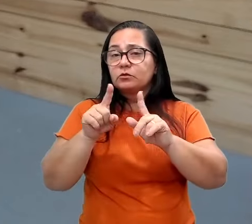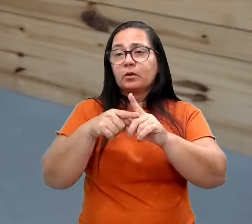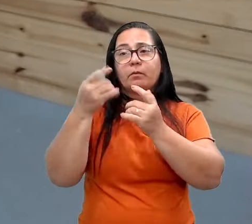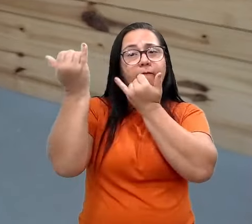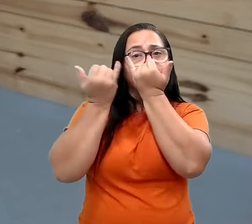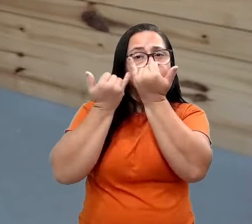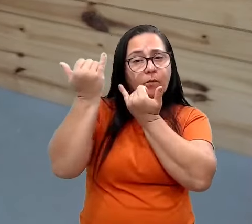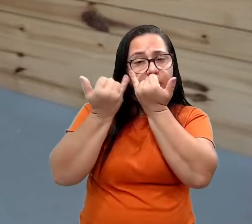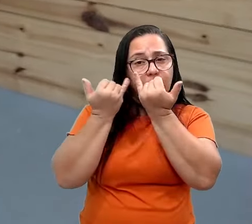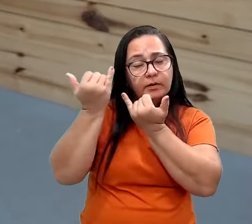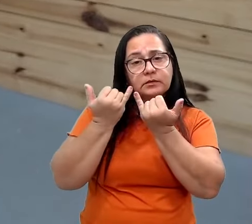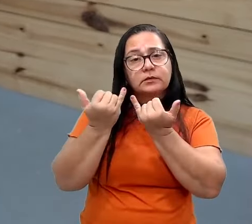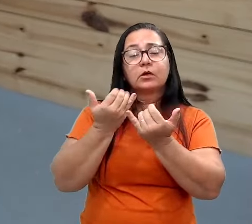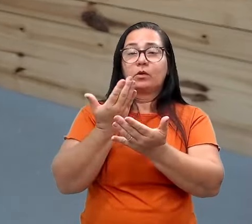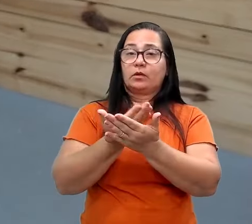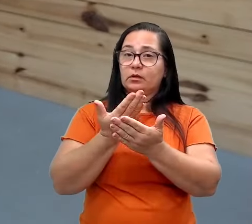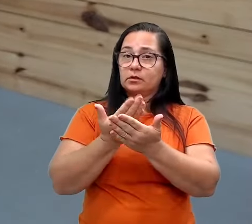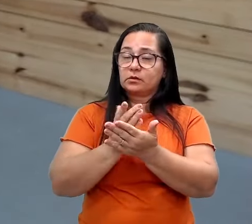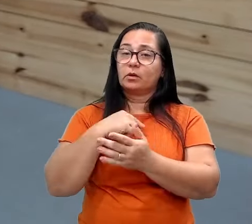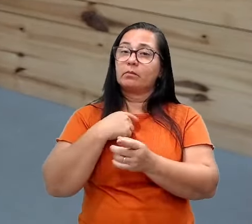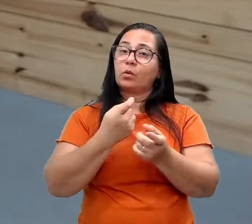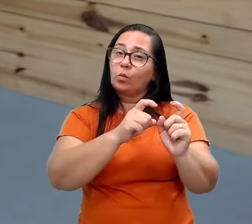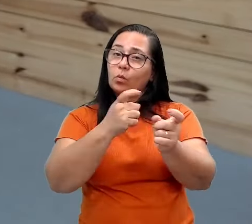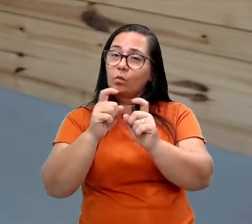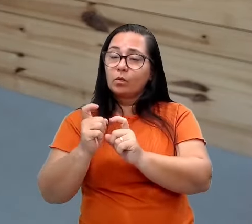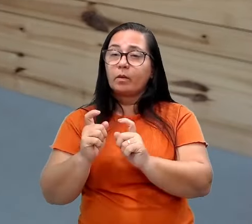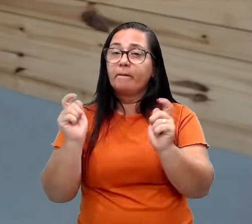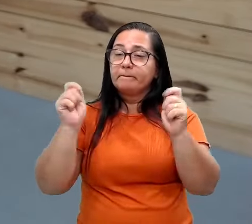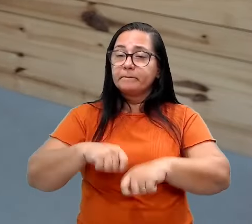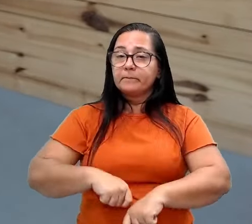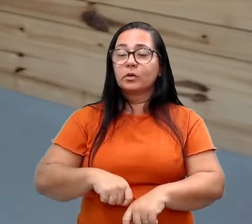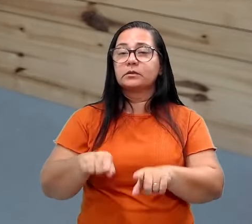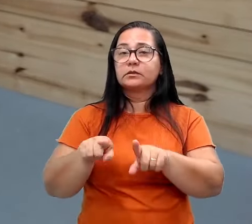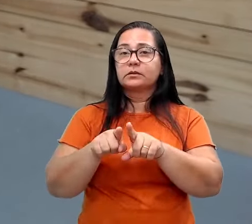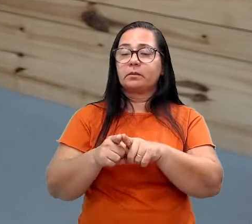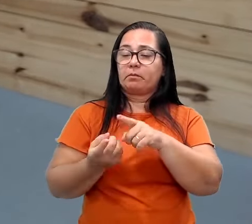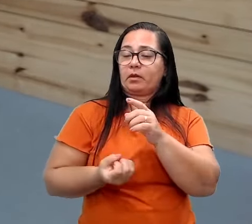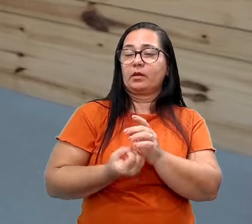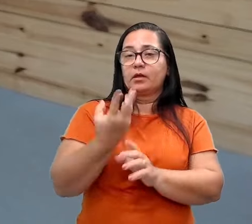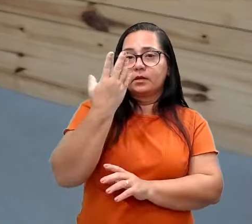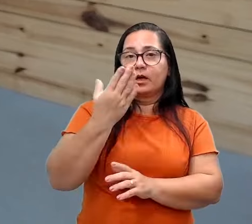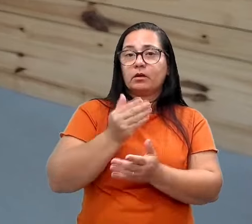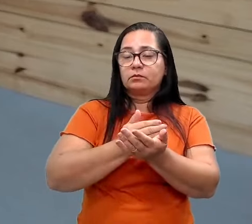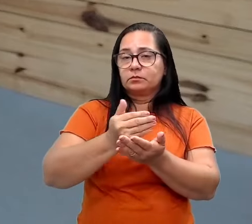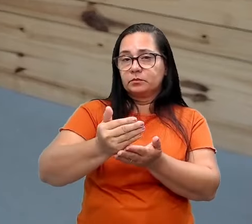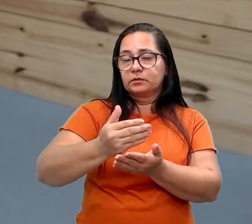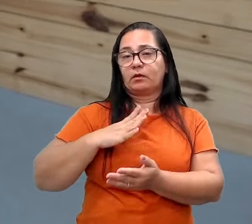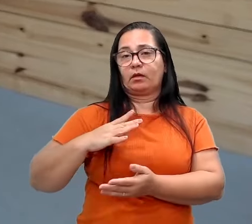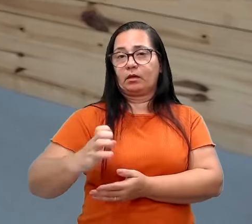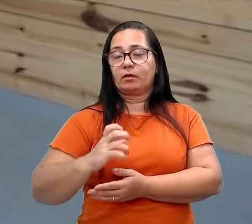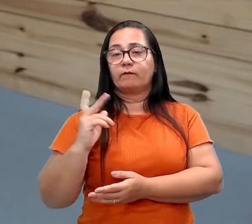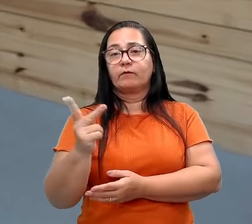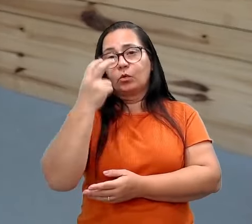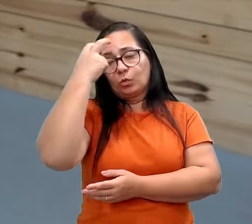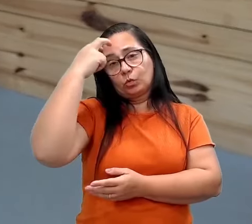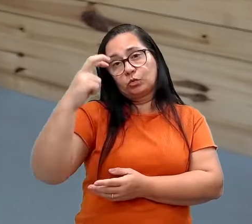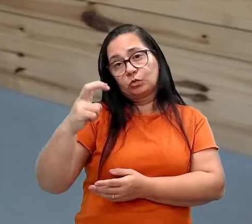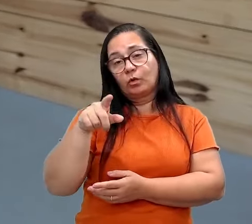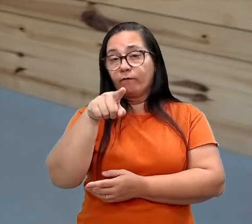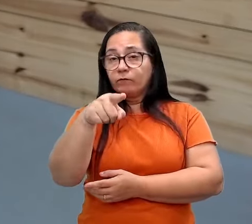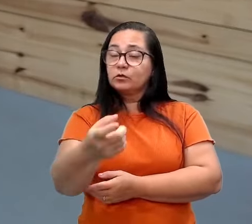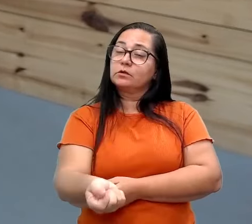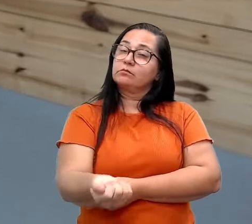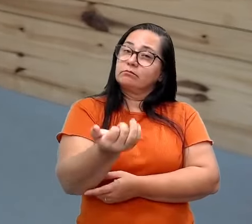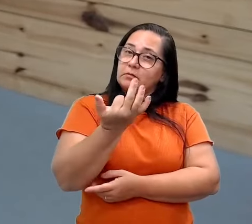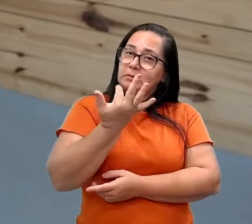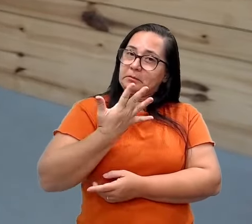no dia das aulas síncronas, para que a gente possa construir também esses princípios éticos e principalmente valores culturais vindo de vocês